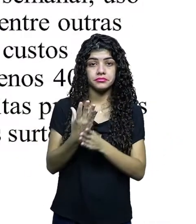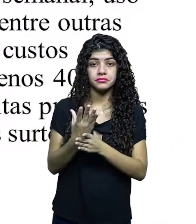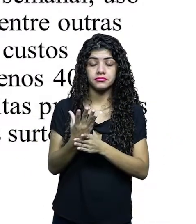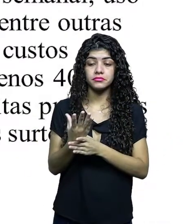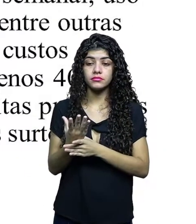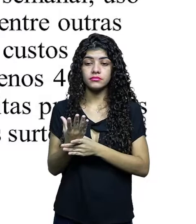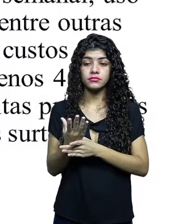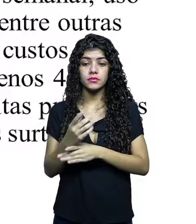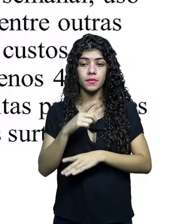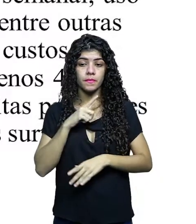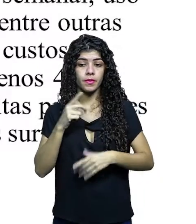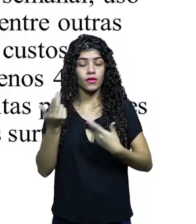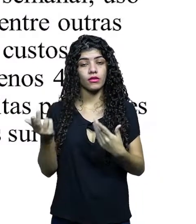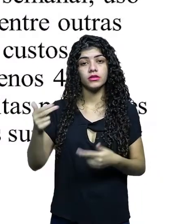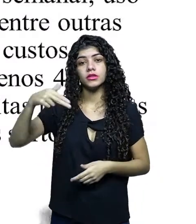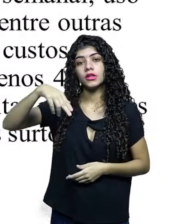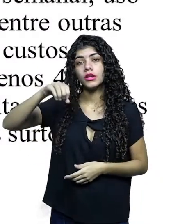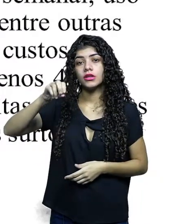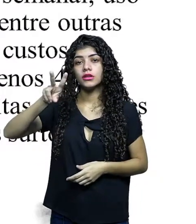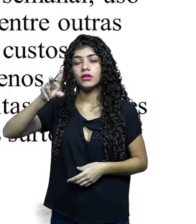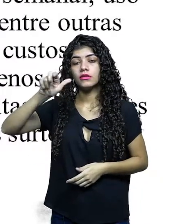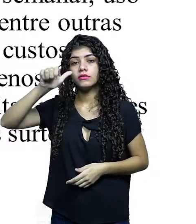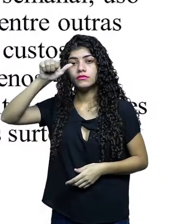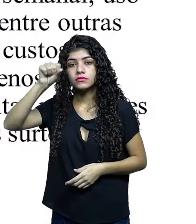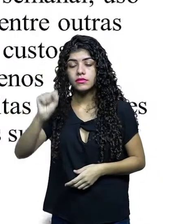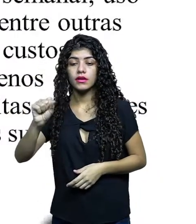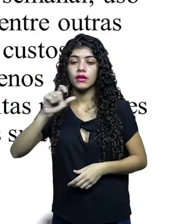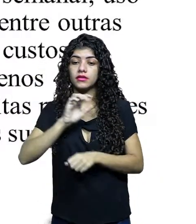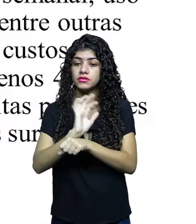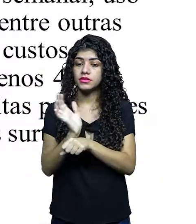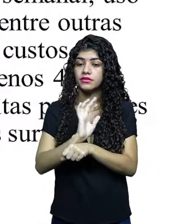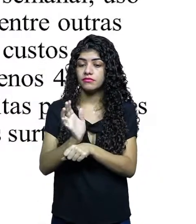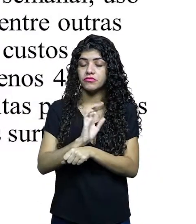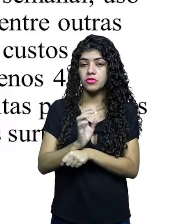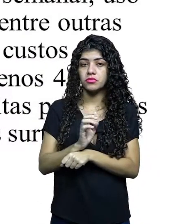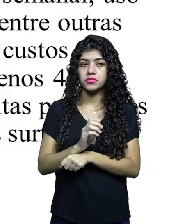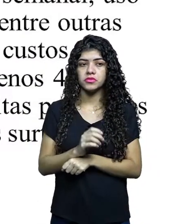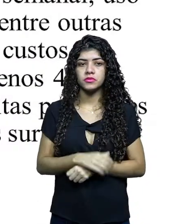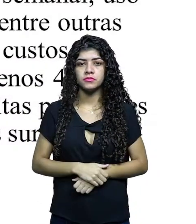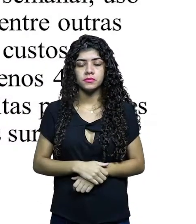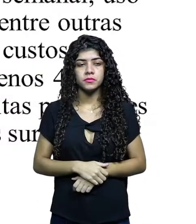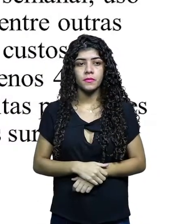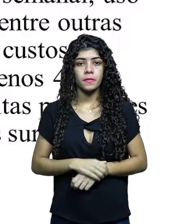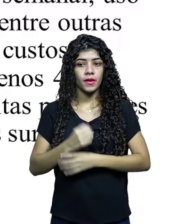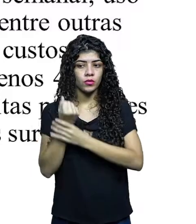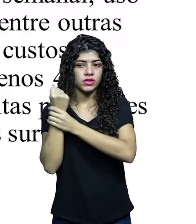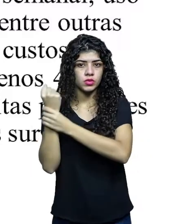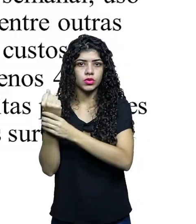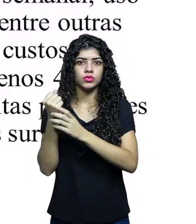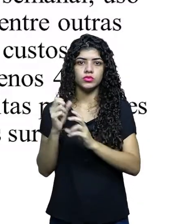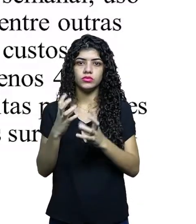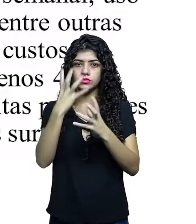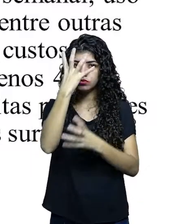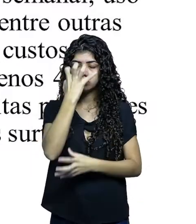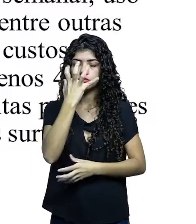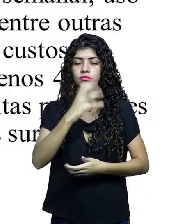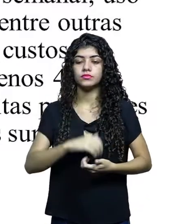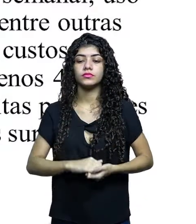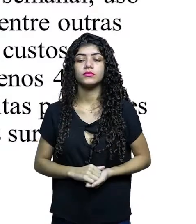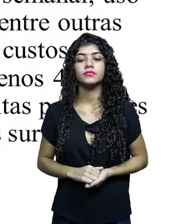voltaram a rodar séries, novelas e filmes, com protocolos rígidos de segurança sanitária.